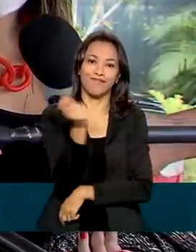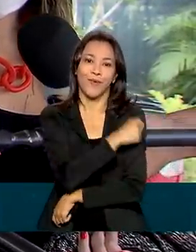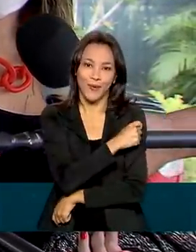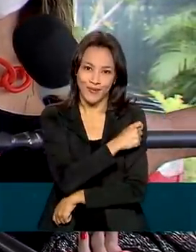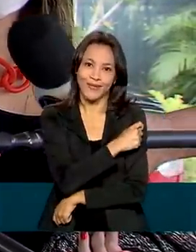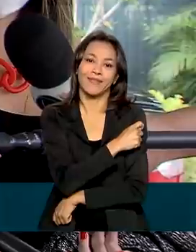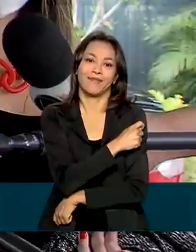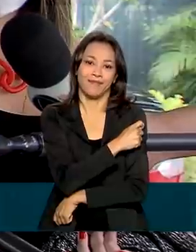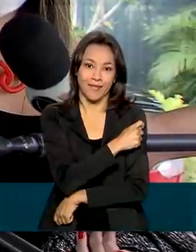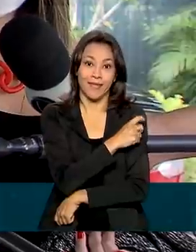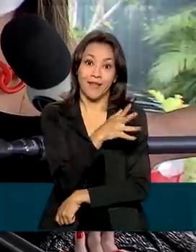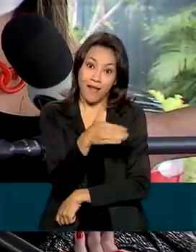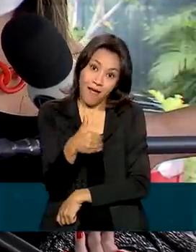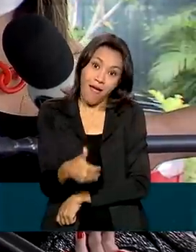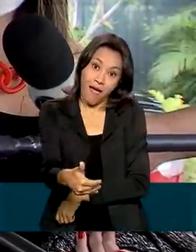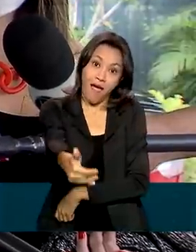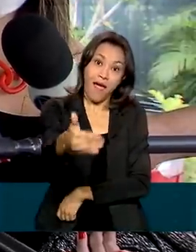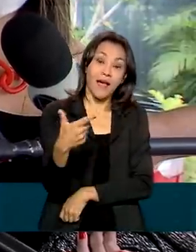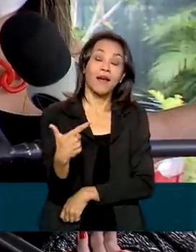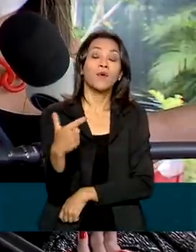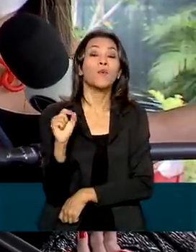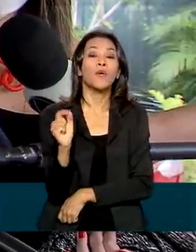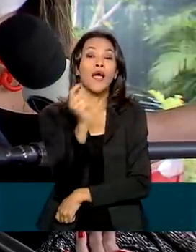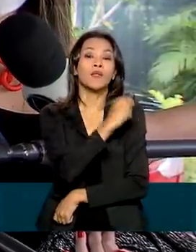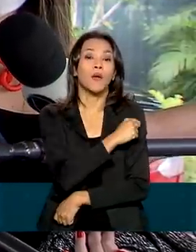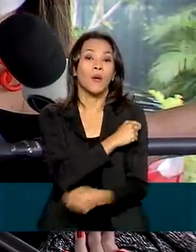prática seria a dose de 2022.